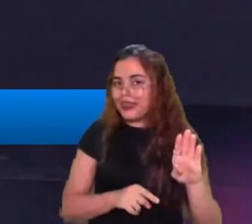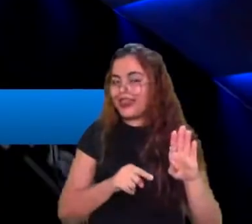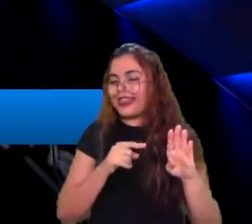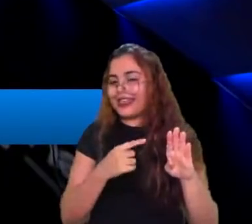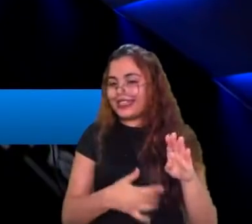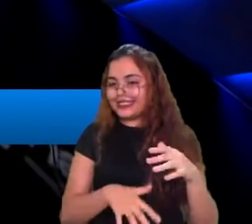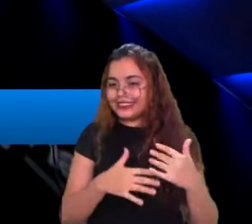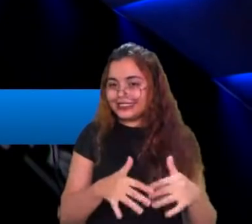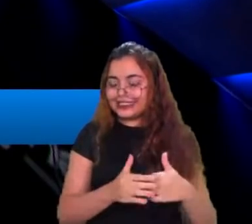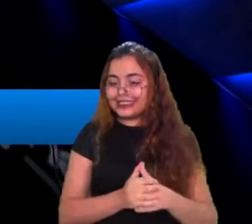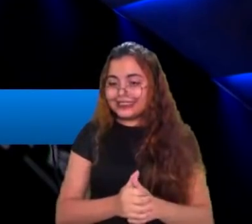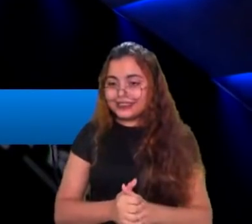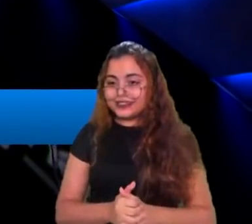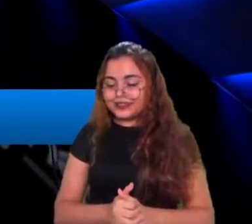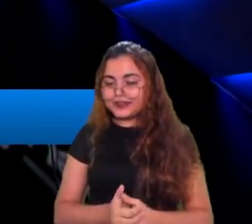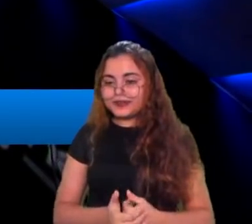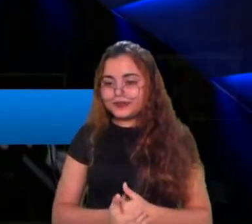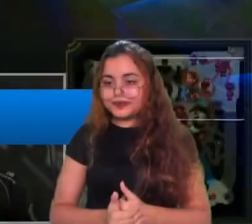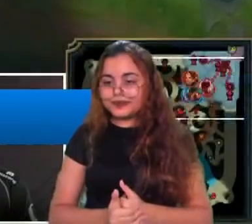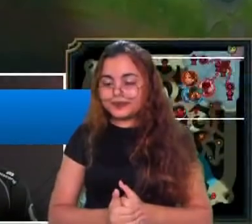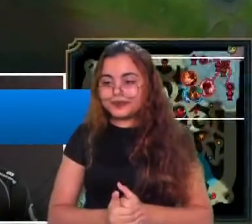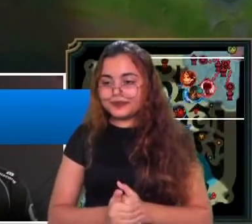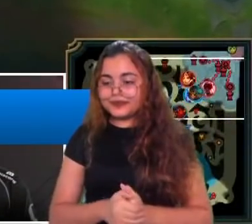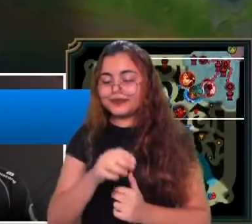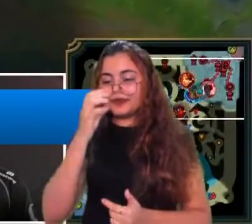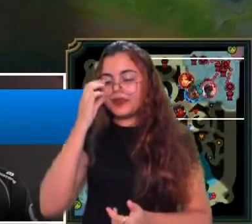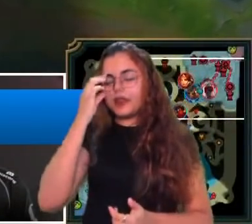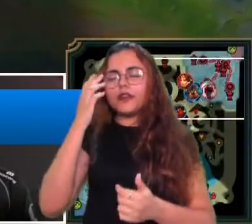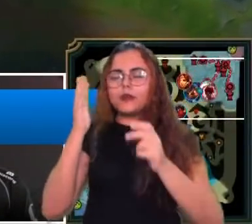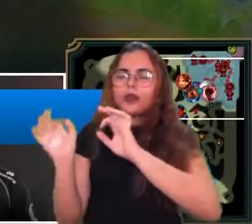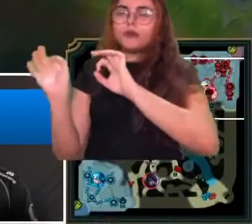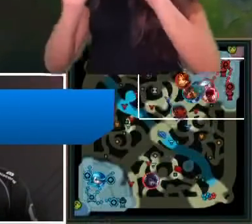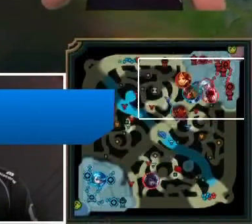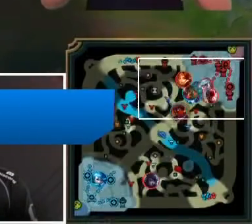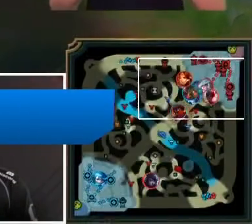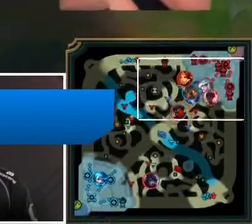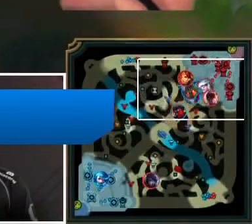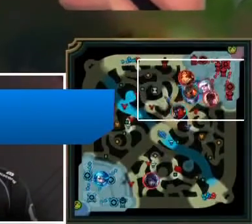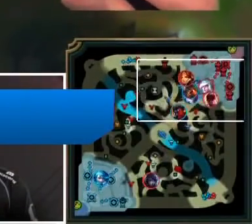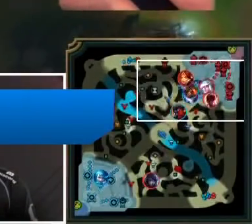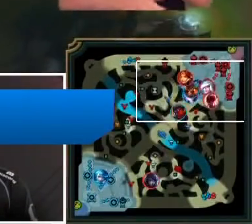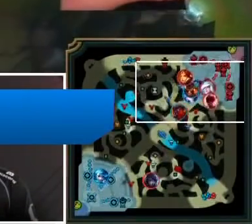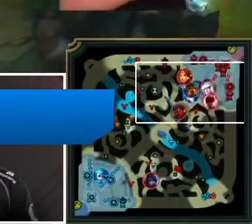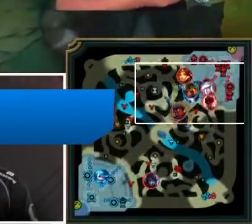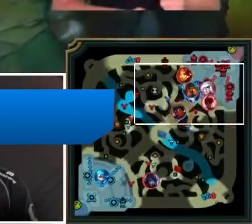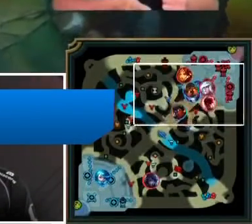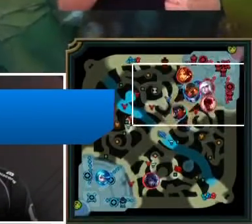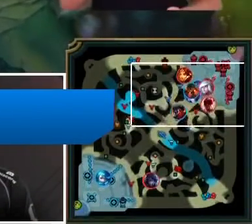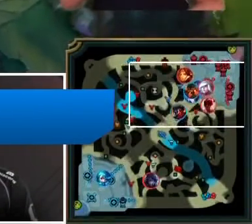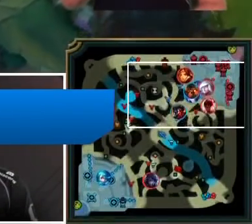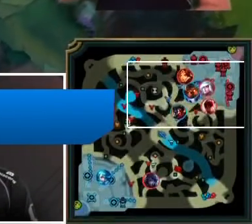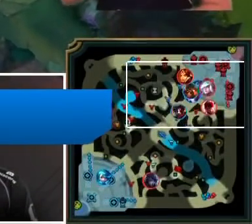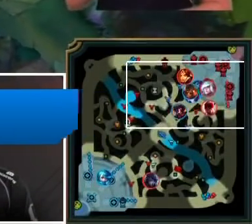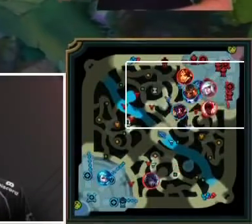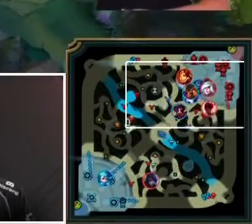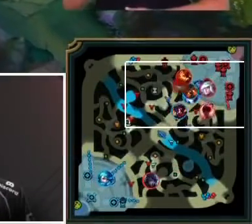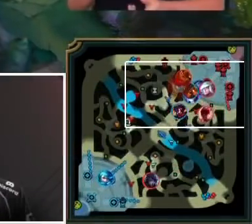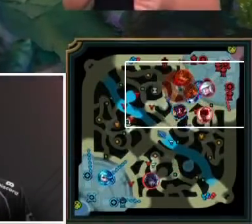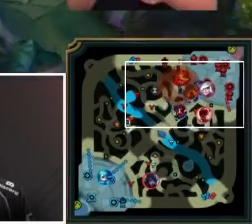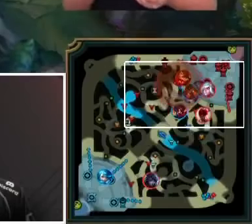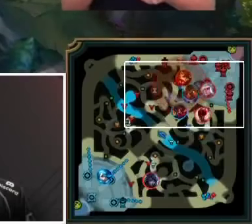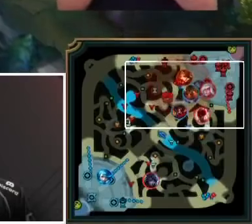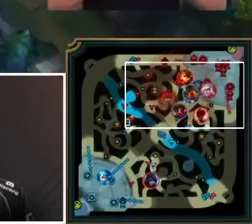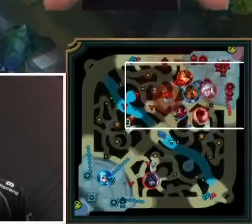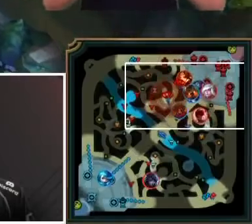ver aqui pra gente analisar melhor a jogada porque assim eles deixaram a Gwen a Gwen tava guardando o caixão, rapaziada já jogaram Polícia Ladrão ela